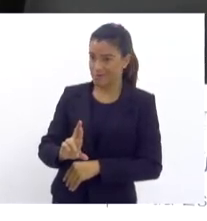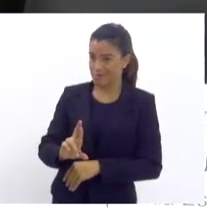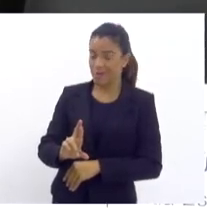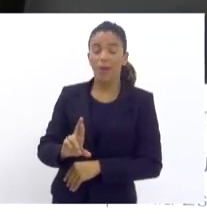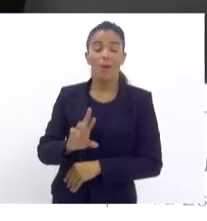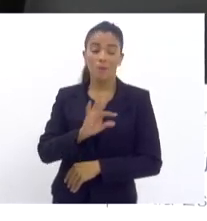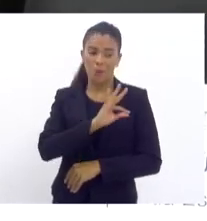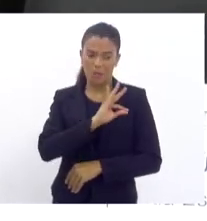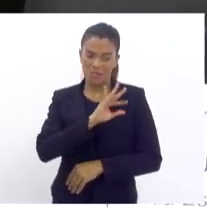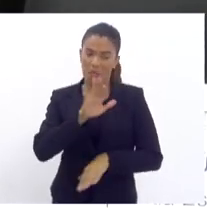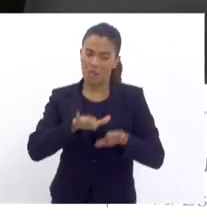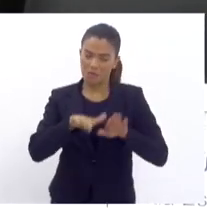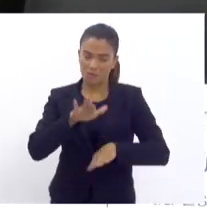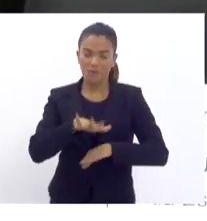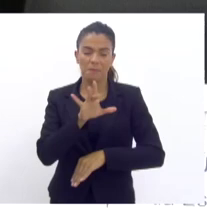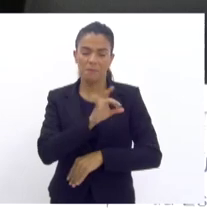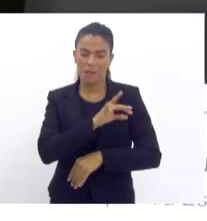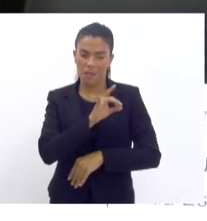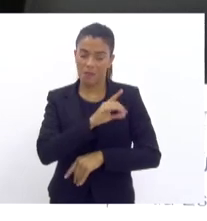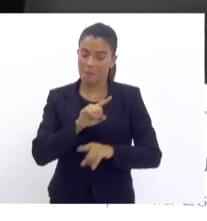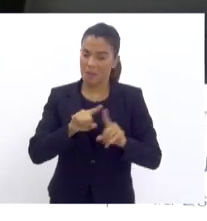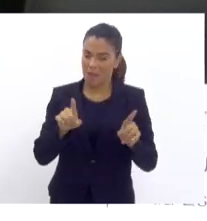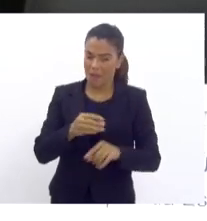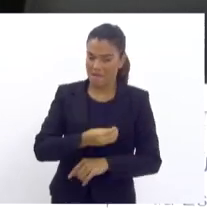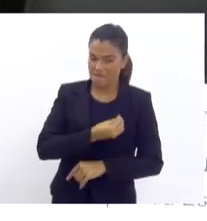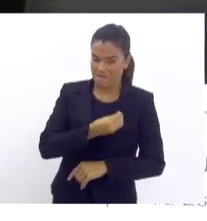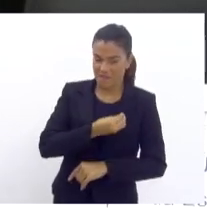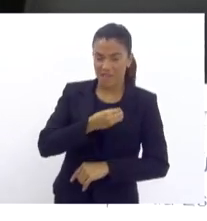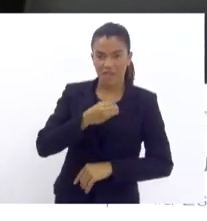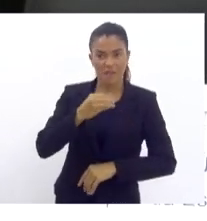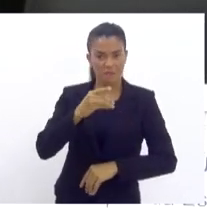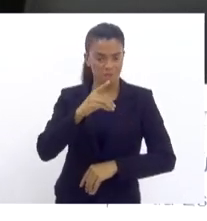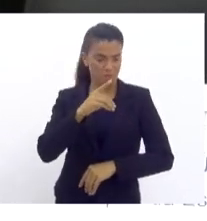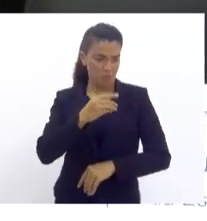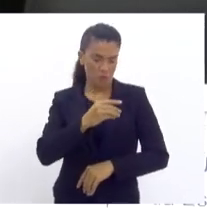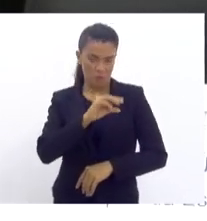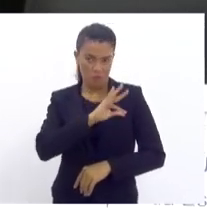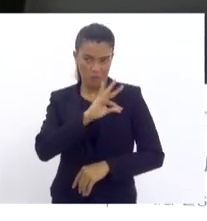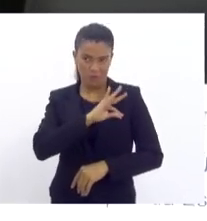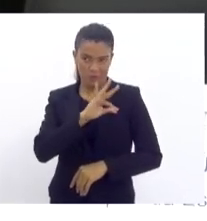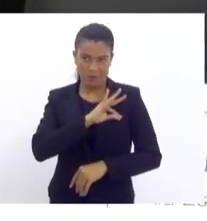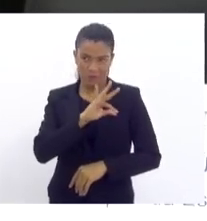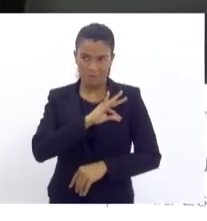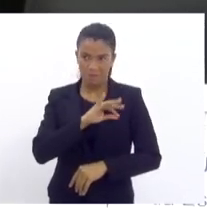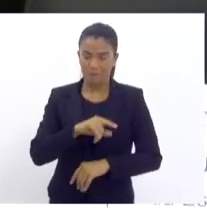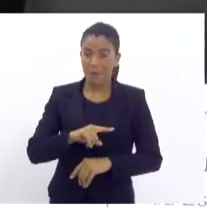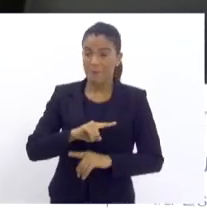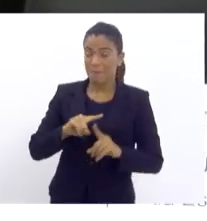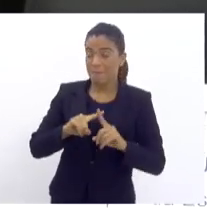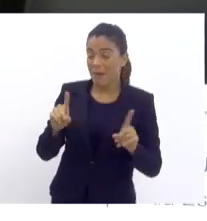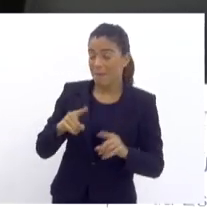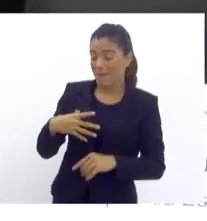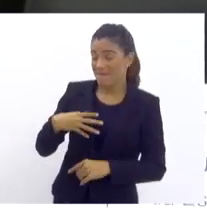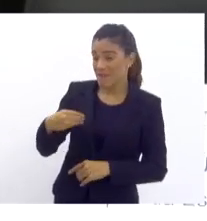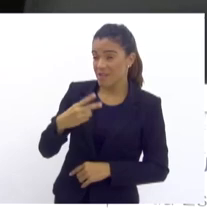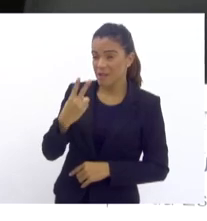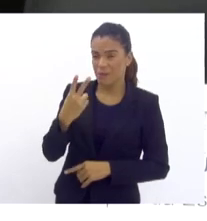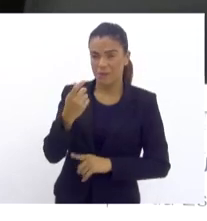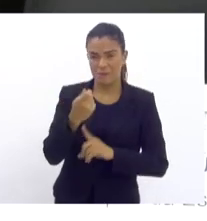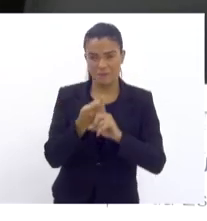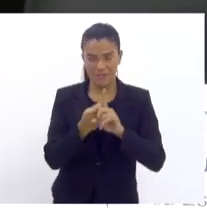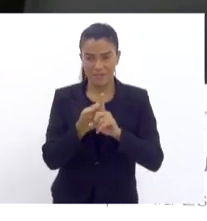O policial às vezes tem medo, mas a vida do policial militar profissão é um risco. Mas a minha filhinha tem dois meses de idade